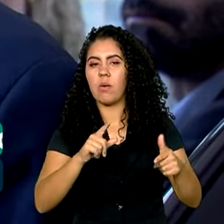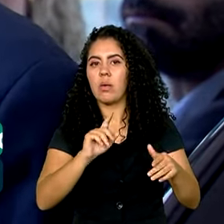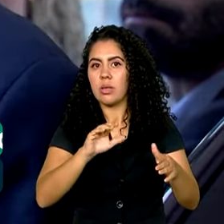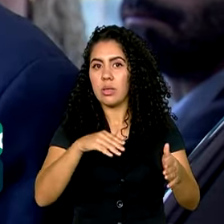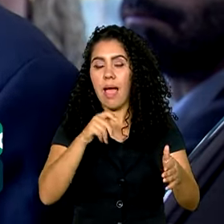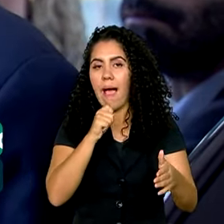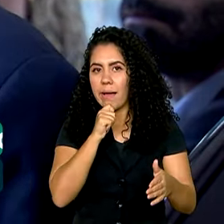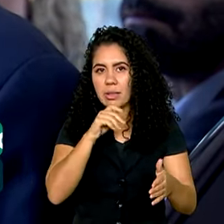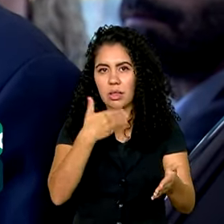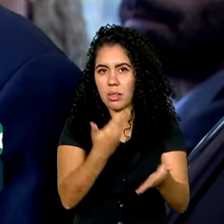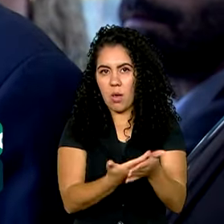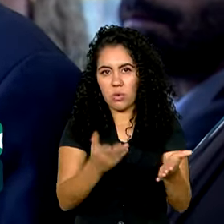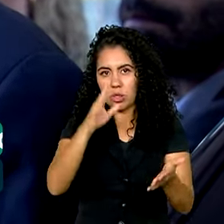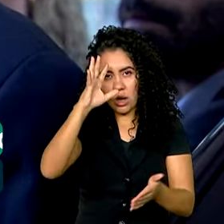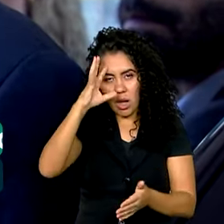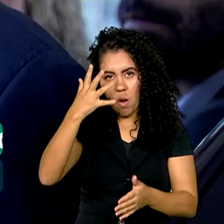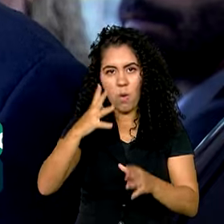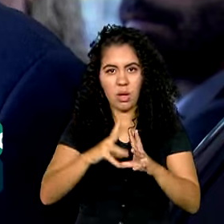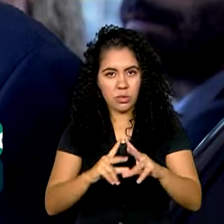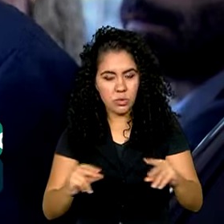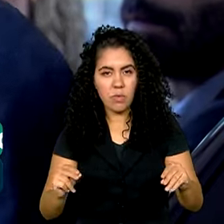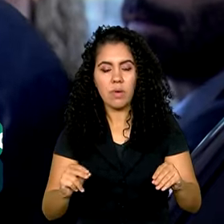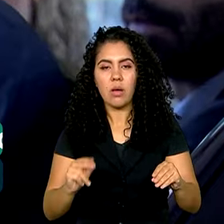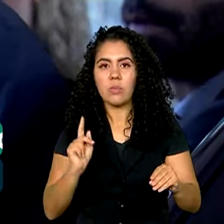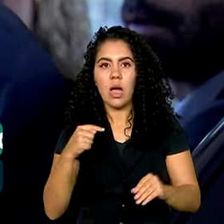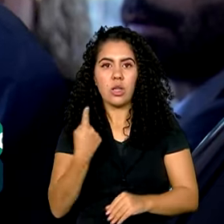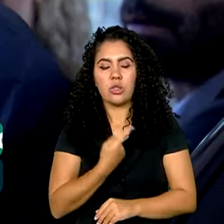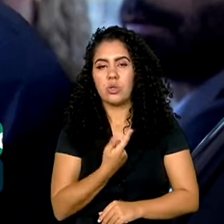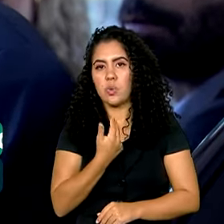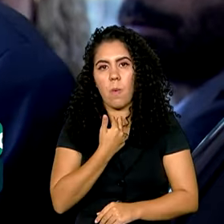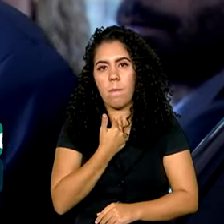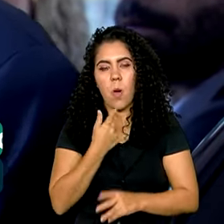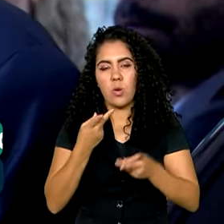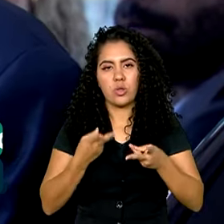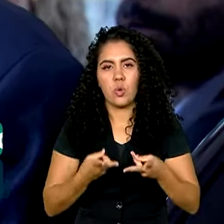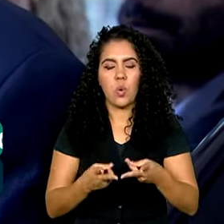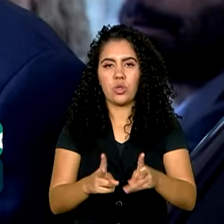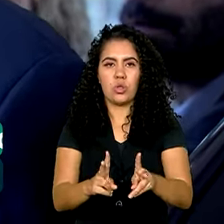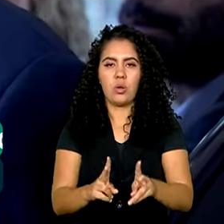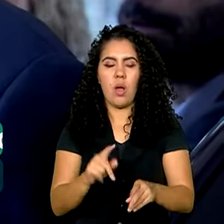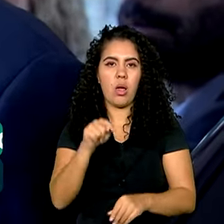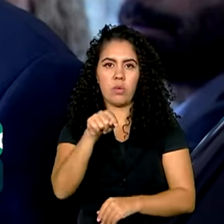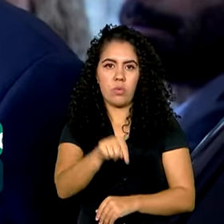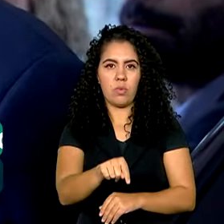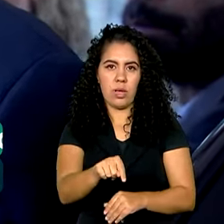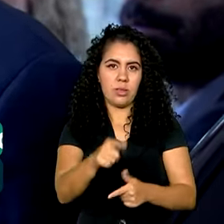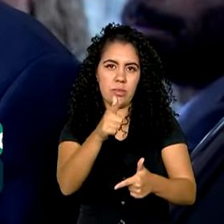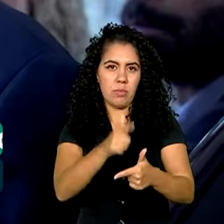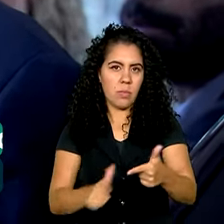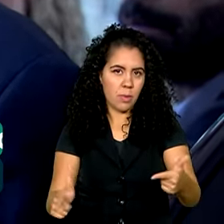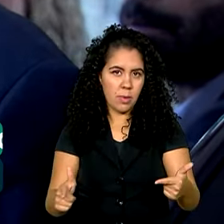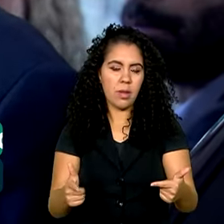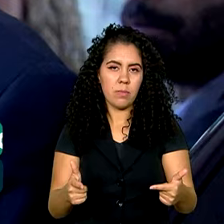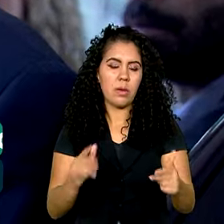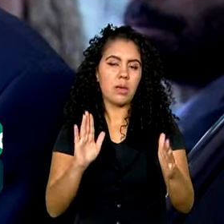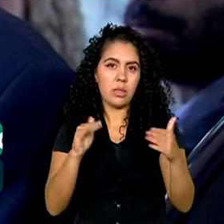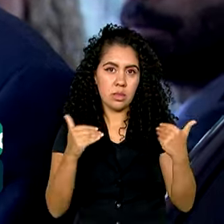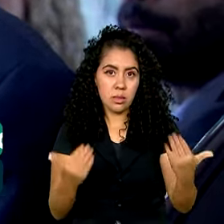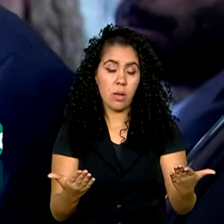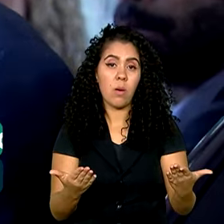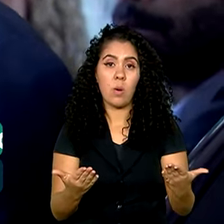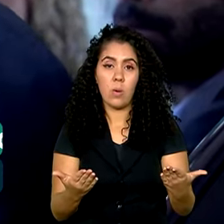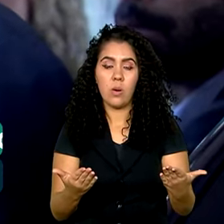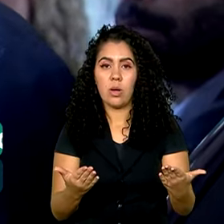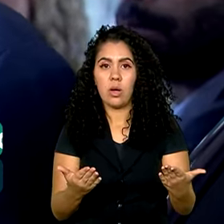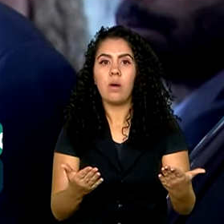tramita o processo, nós não podemos continuar convivendo com essa questão. Então, para isso